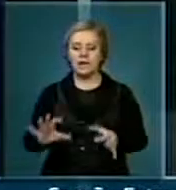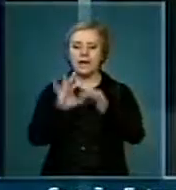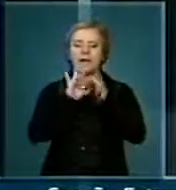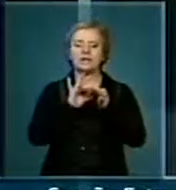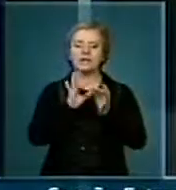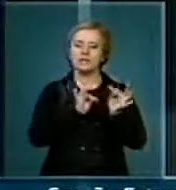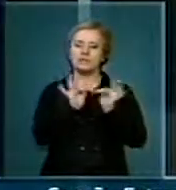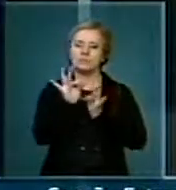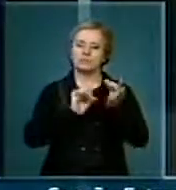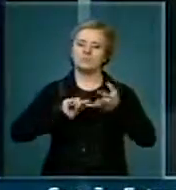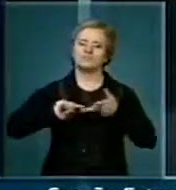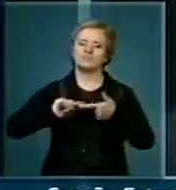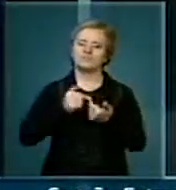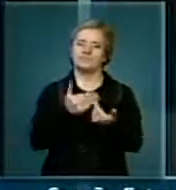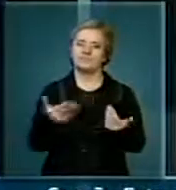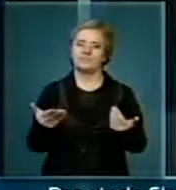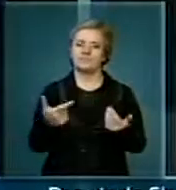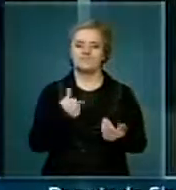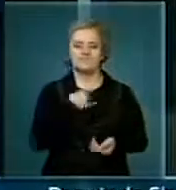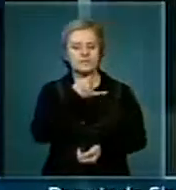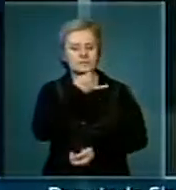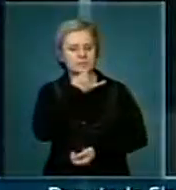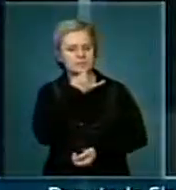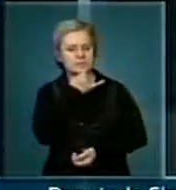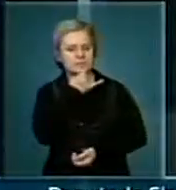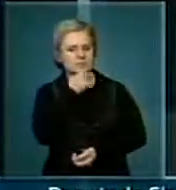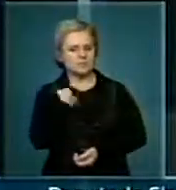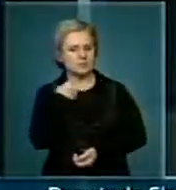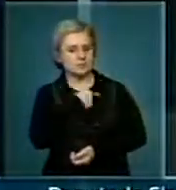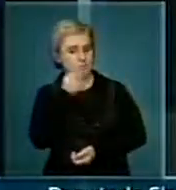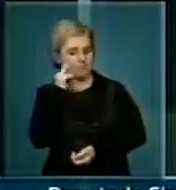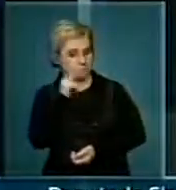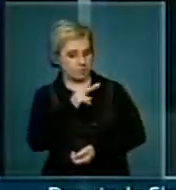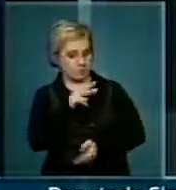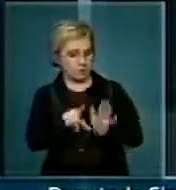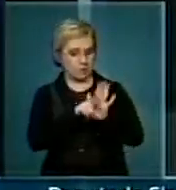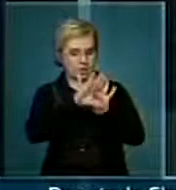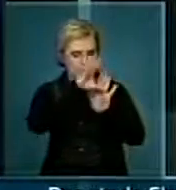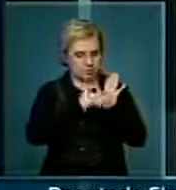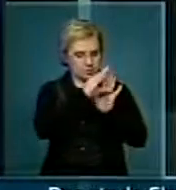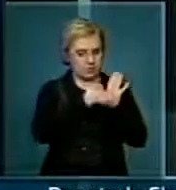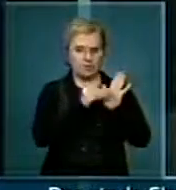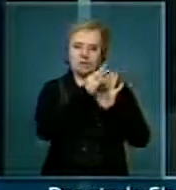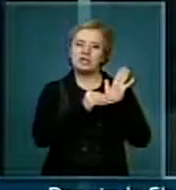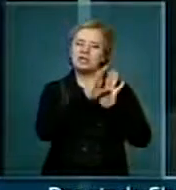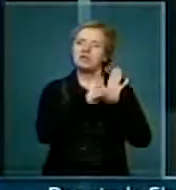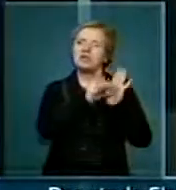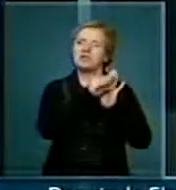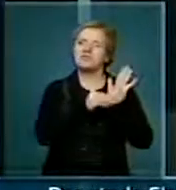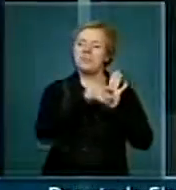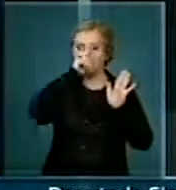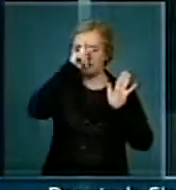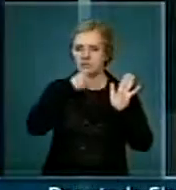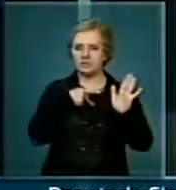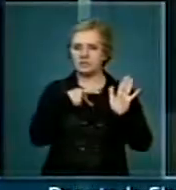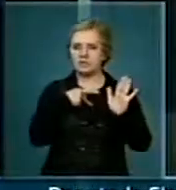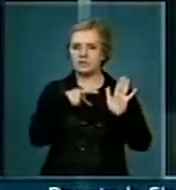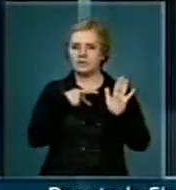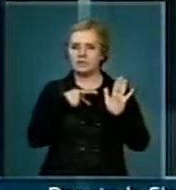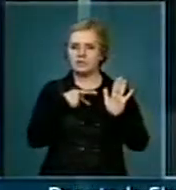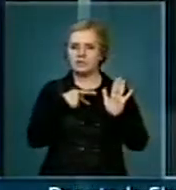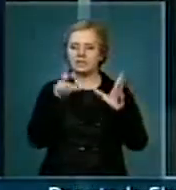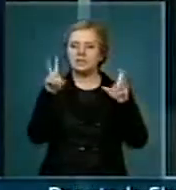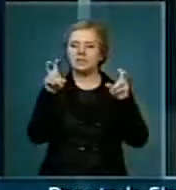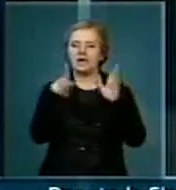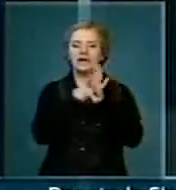Eu fico, eu lamento muito quando nós colocamos emendas na área de ciência e tecnologia, emendas individuais, e de repente o